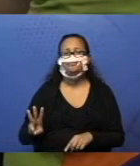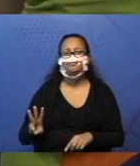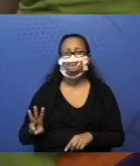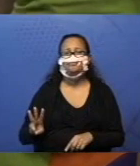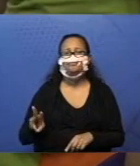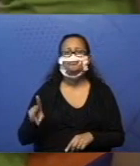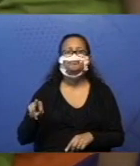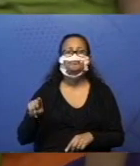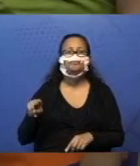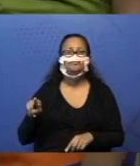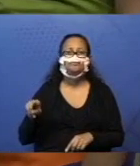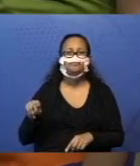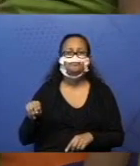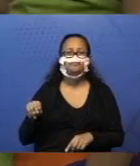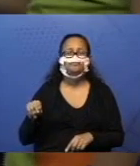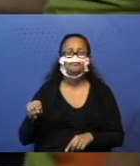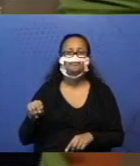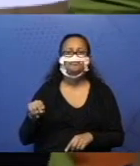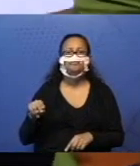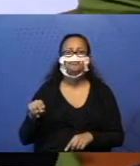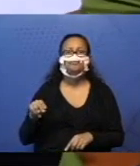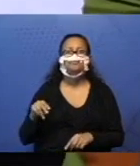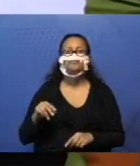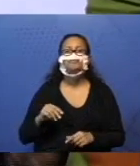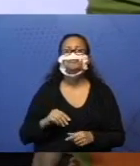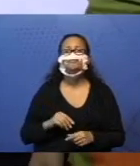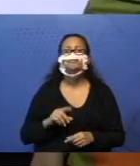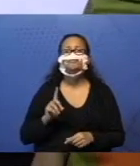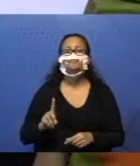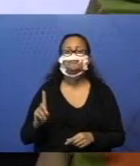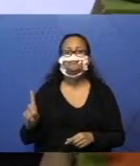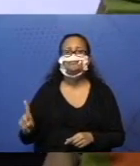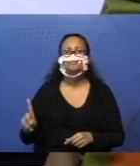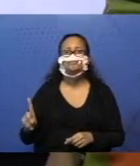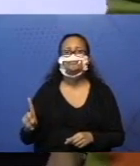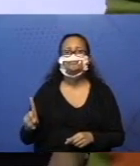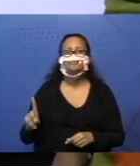que é igual a, já sabemos, né? 11.